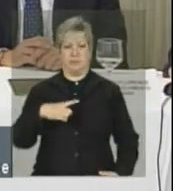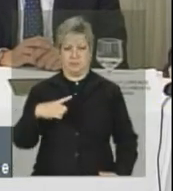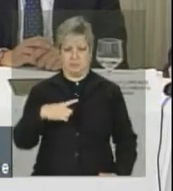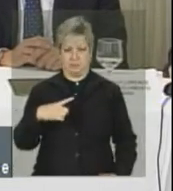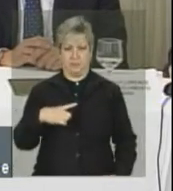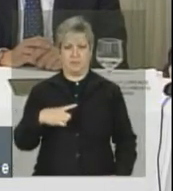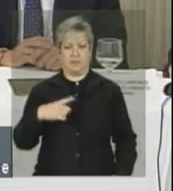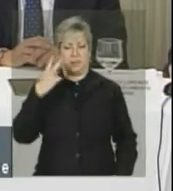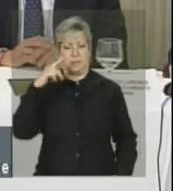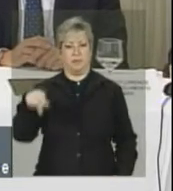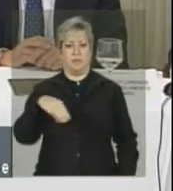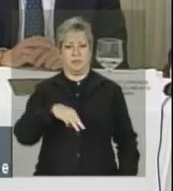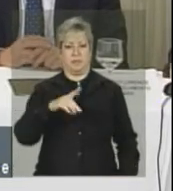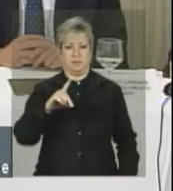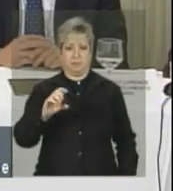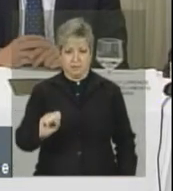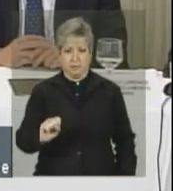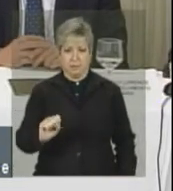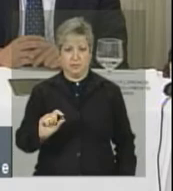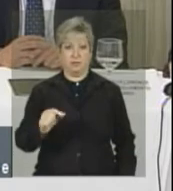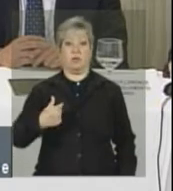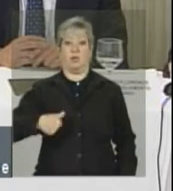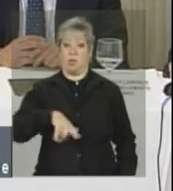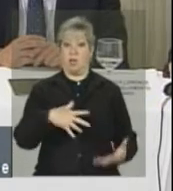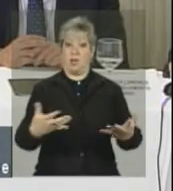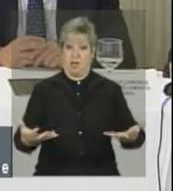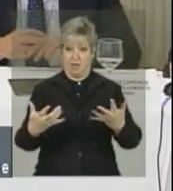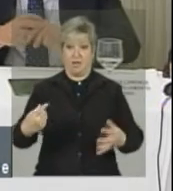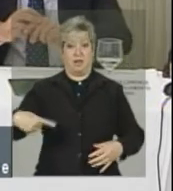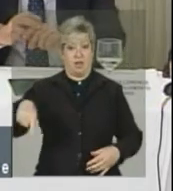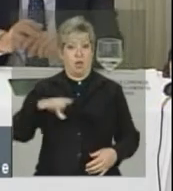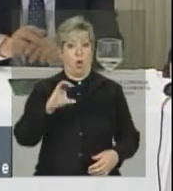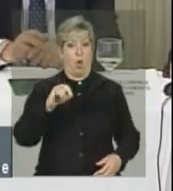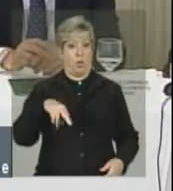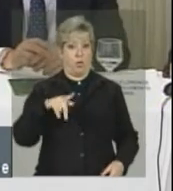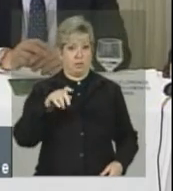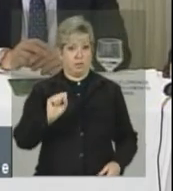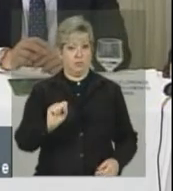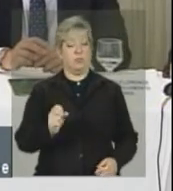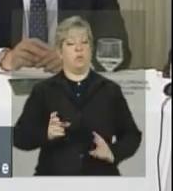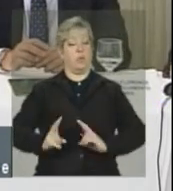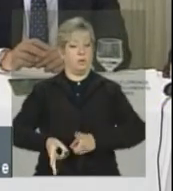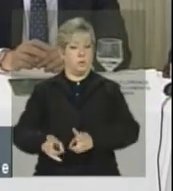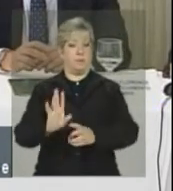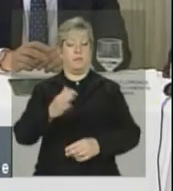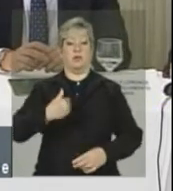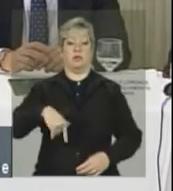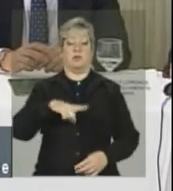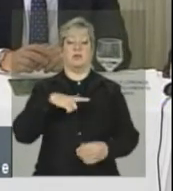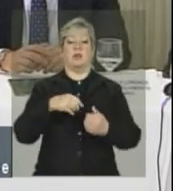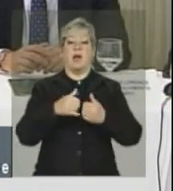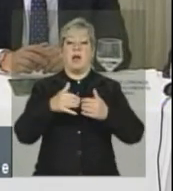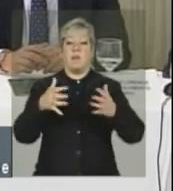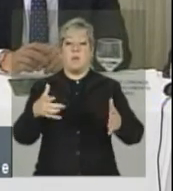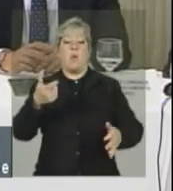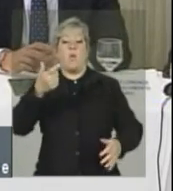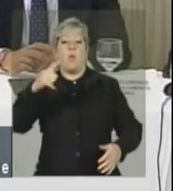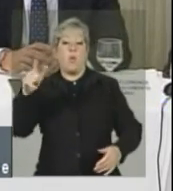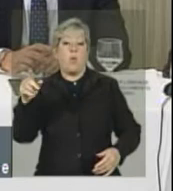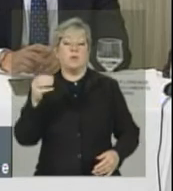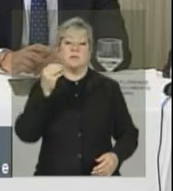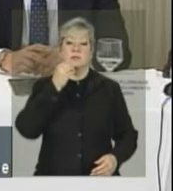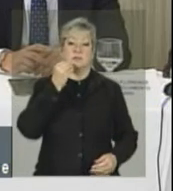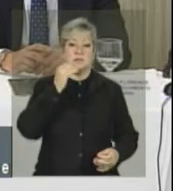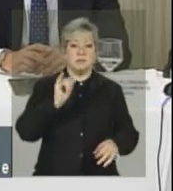o Ministério do Desenvolvimento Social. Queremos que elas continuem, mas estamos abrindo outras estratégias para dar conta dessa